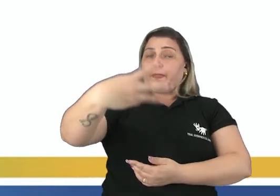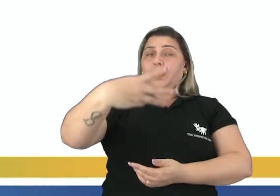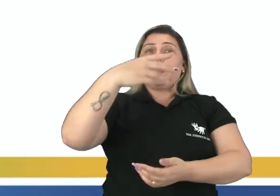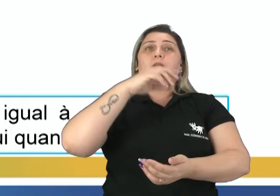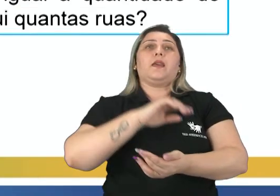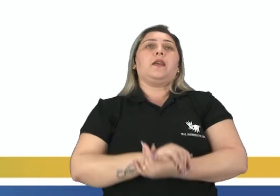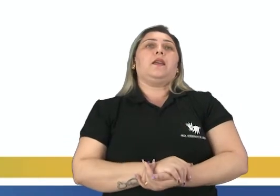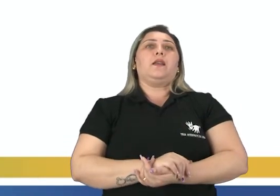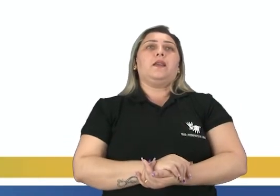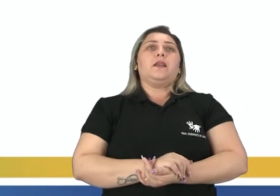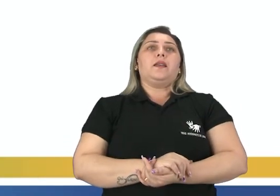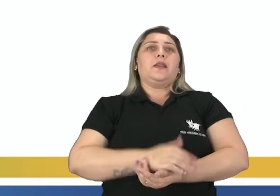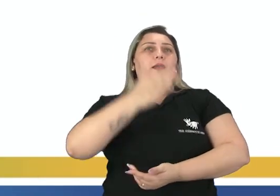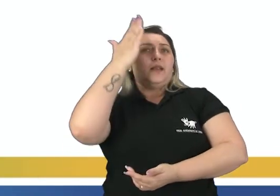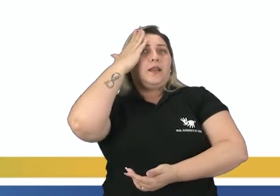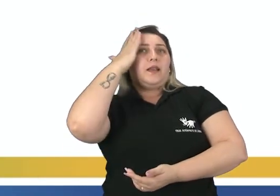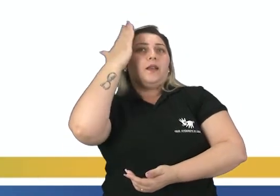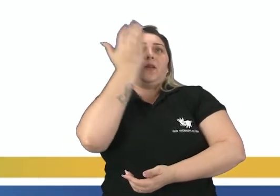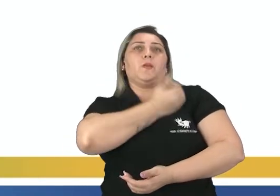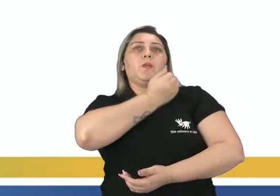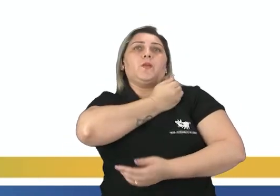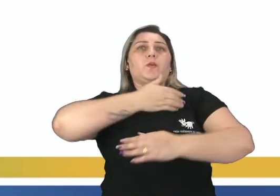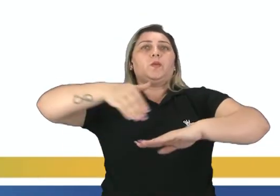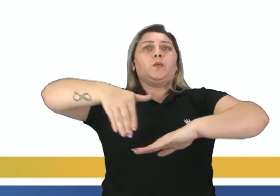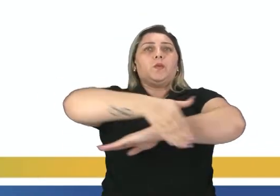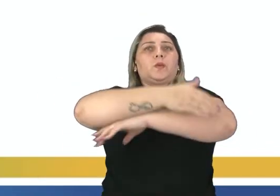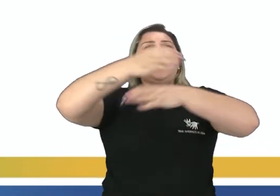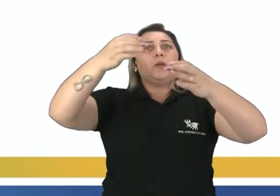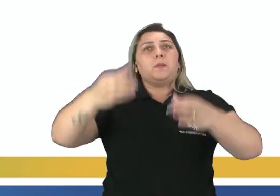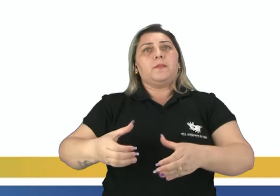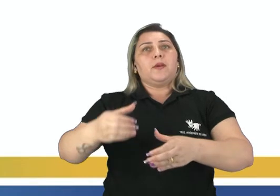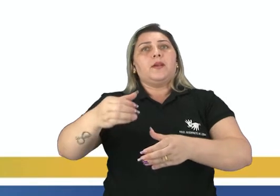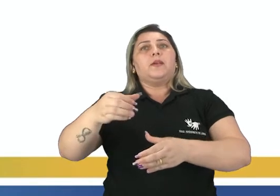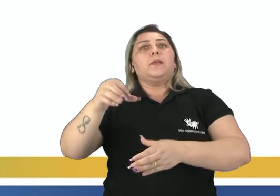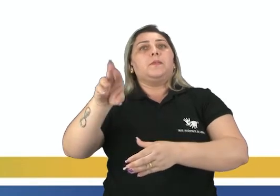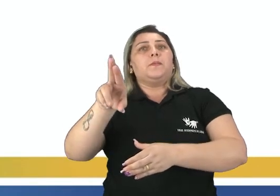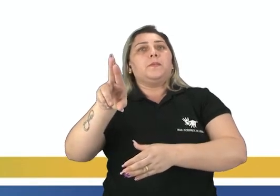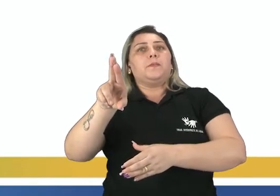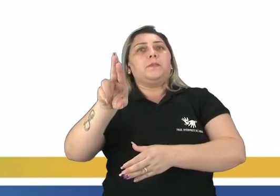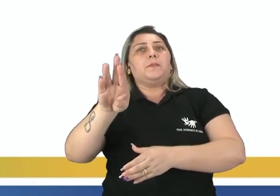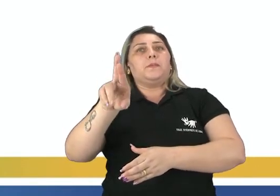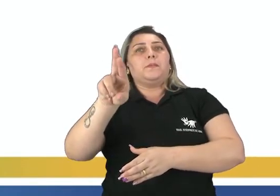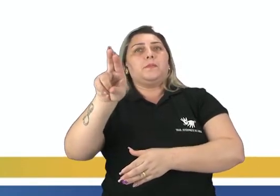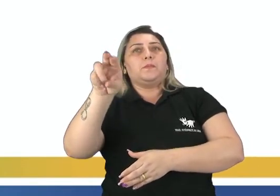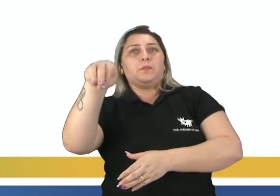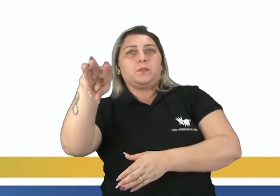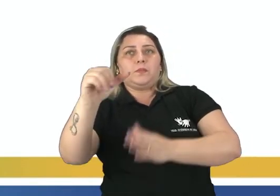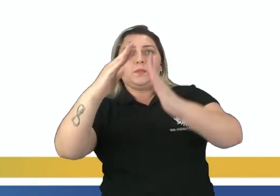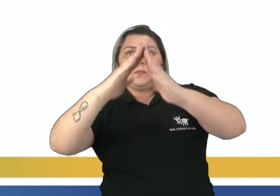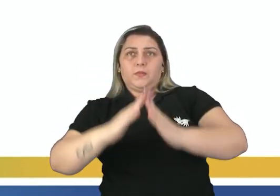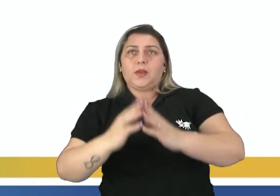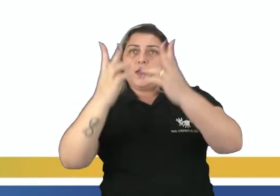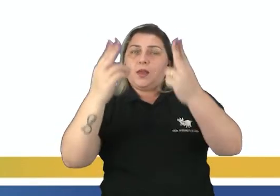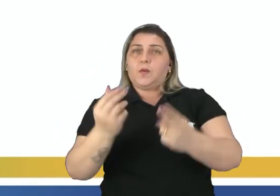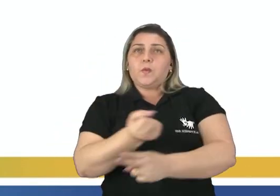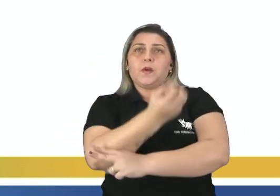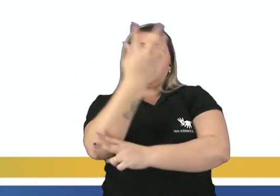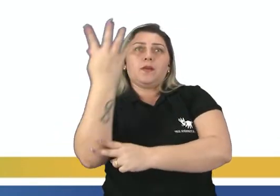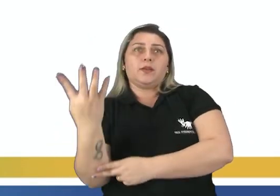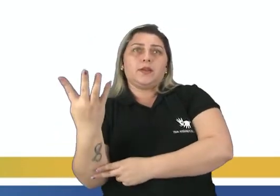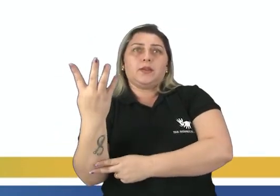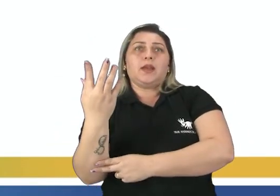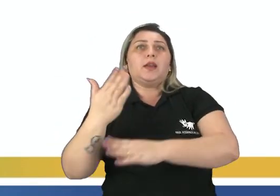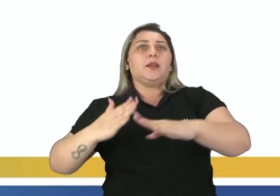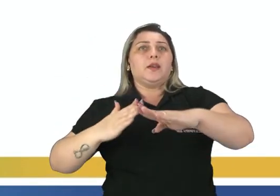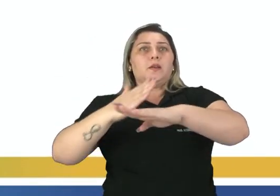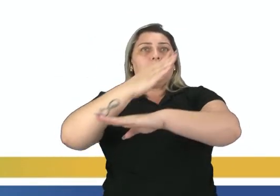Exercício de número 3. Sabe-se que o número de ruas do bairro em que Bruno mora é igual